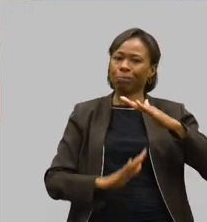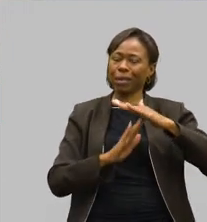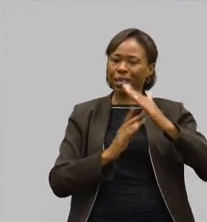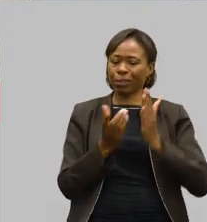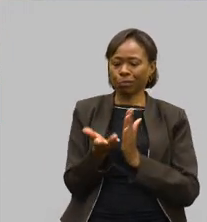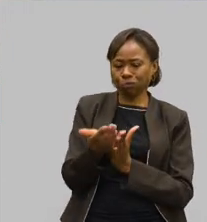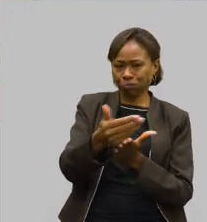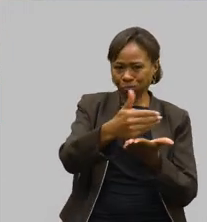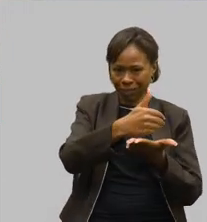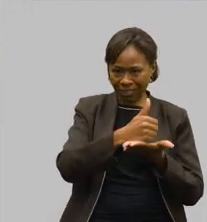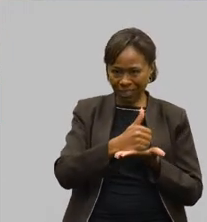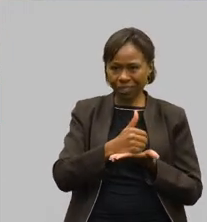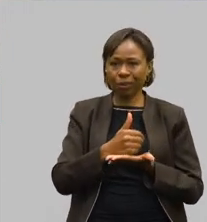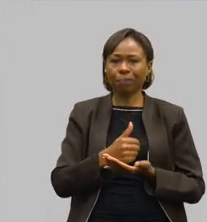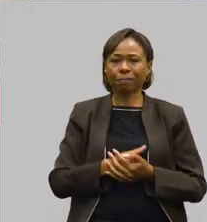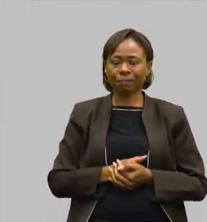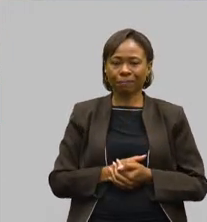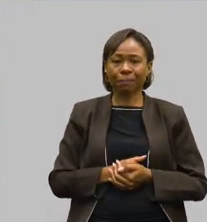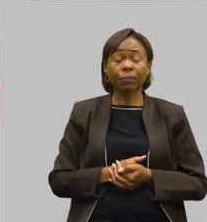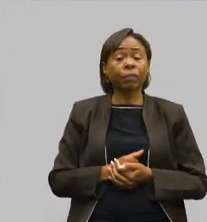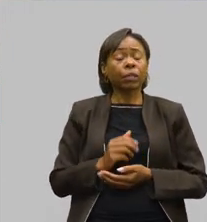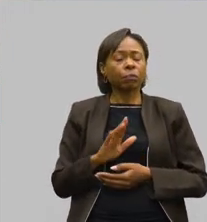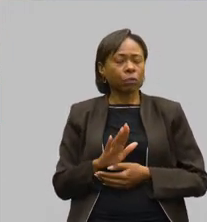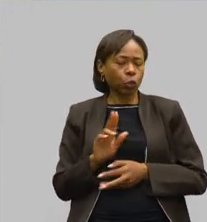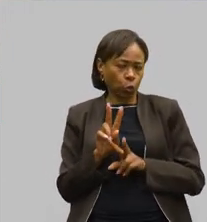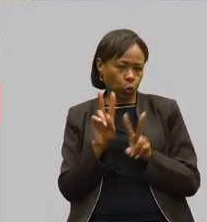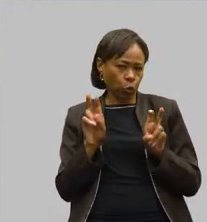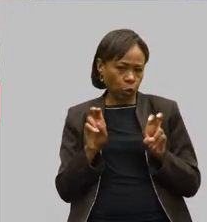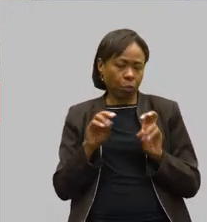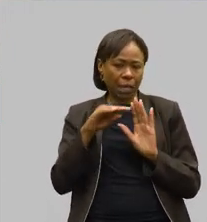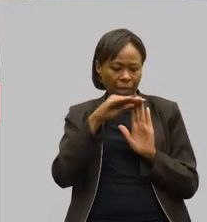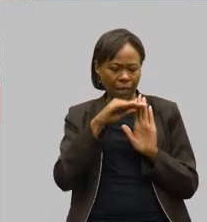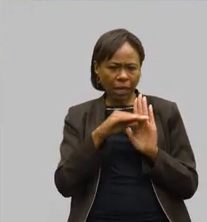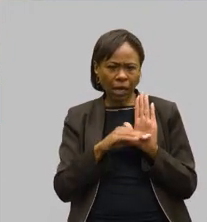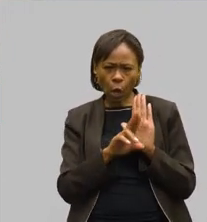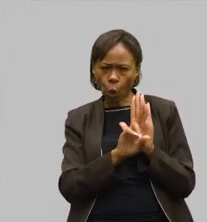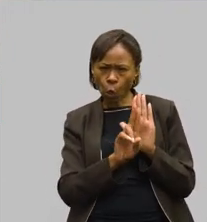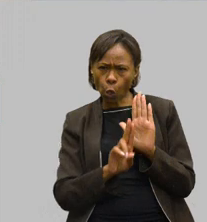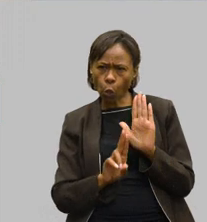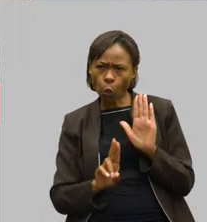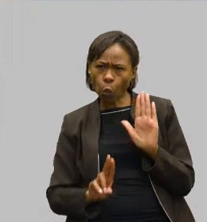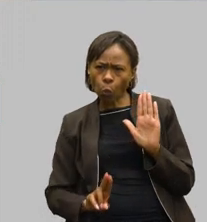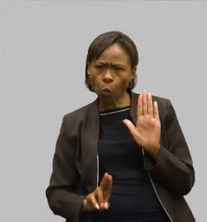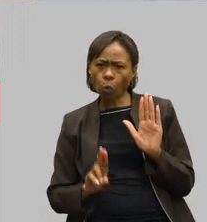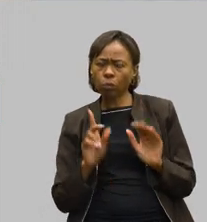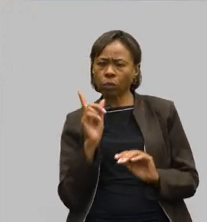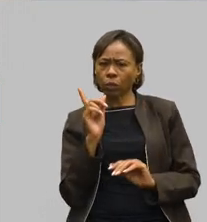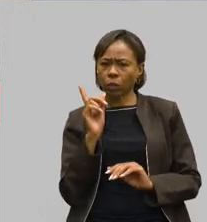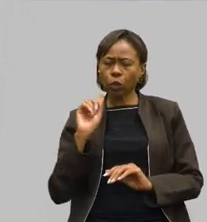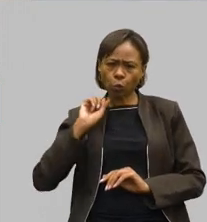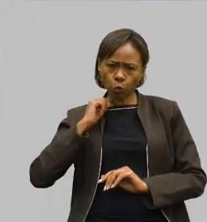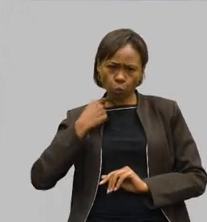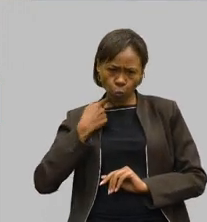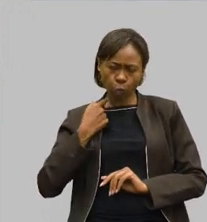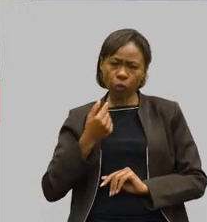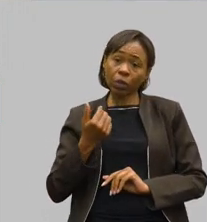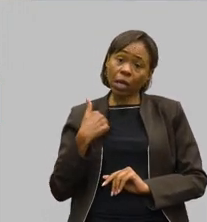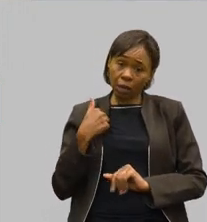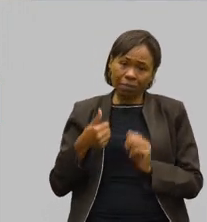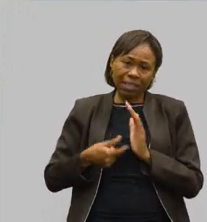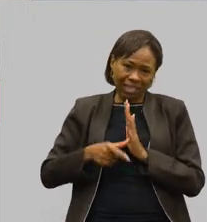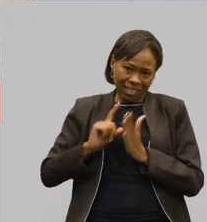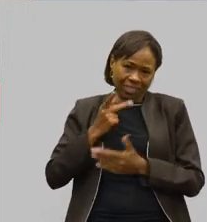e explicado. Em relação também à lista suja, deputado Bertão, como eu conversei, eu vou aqui